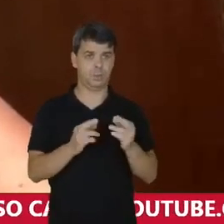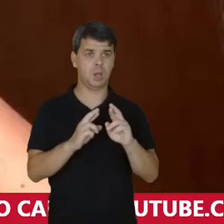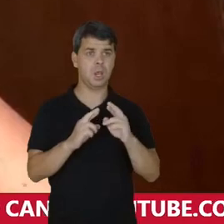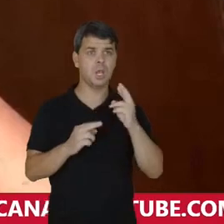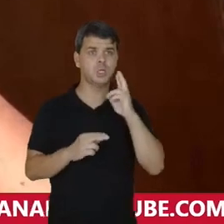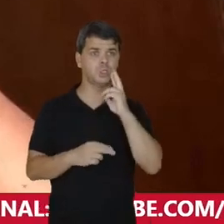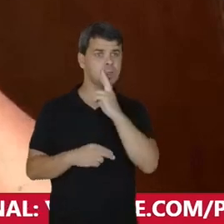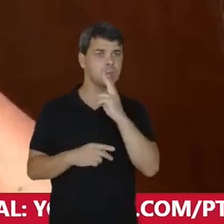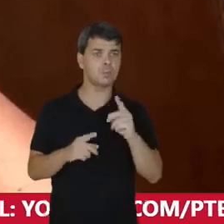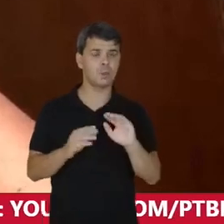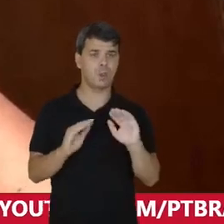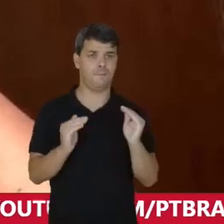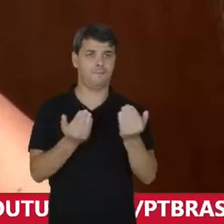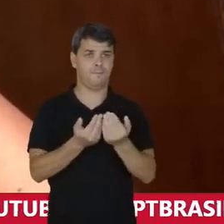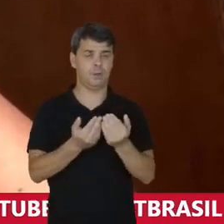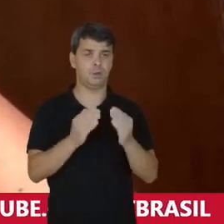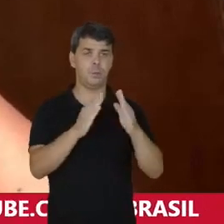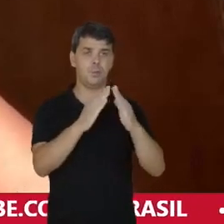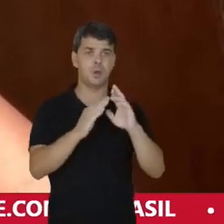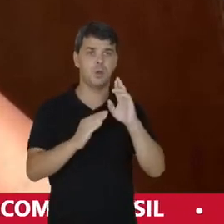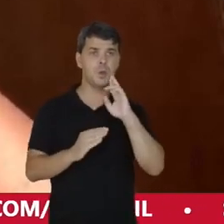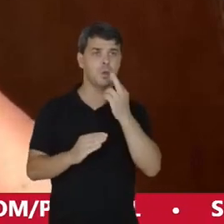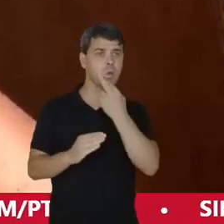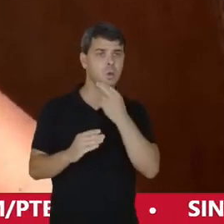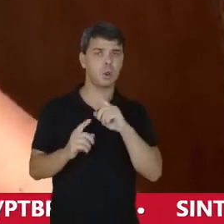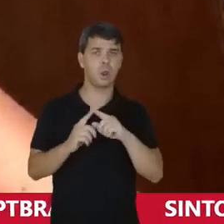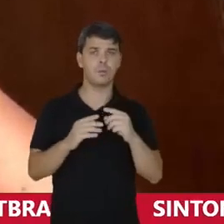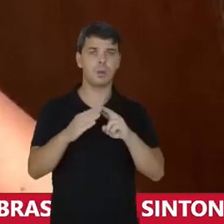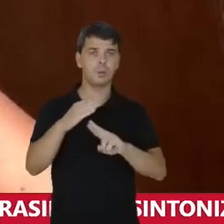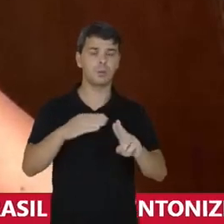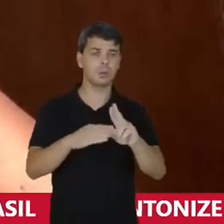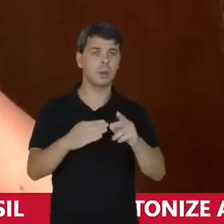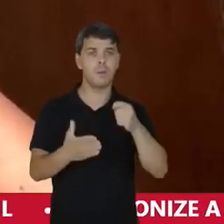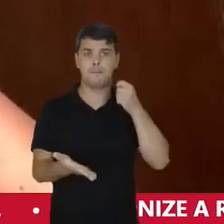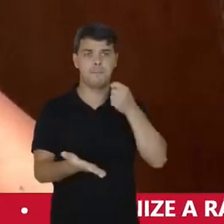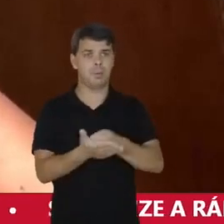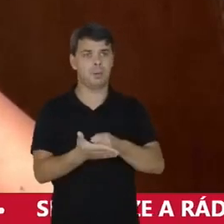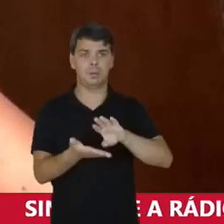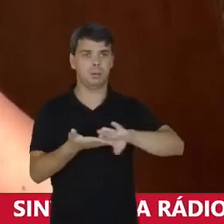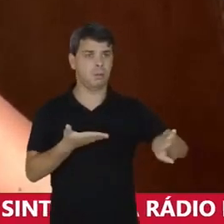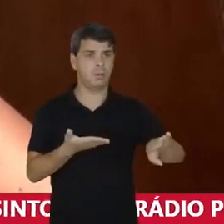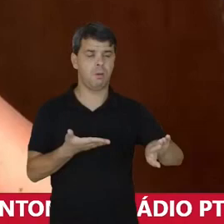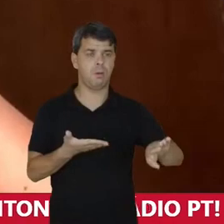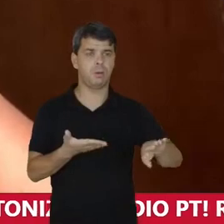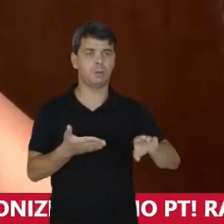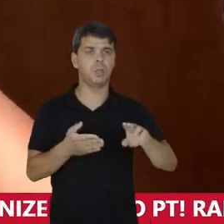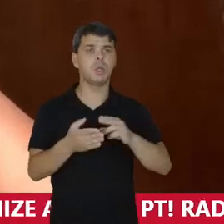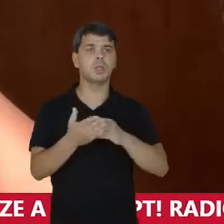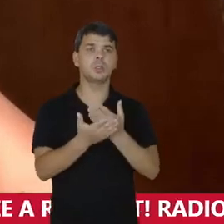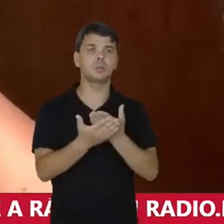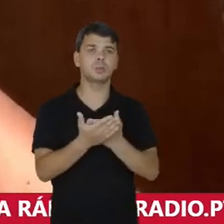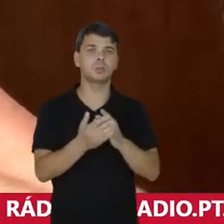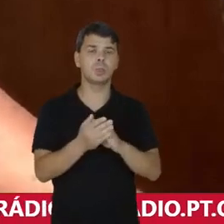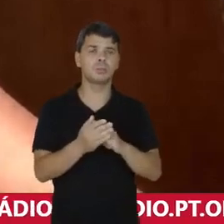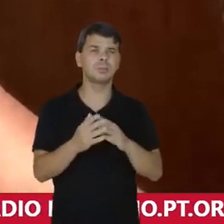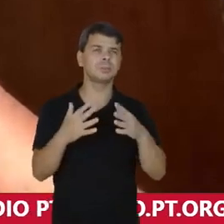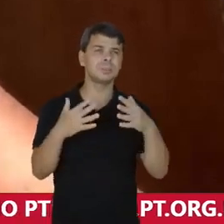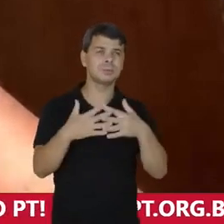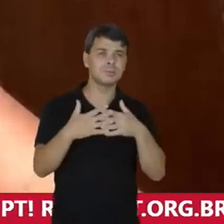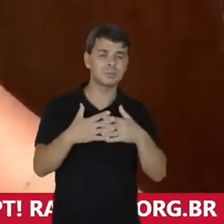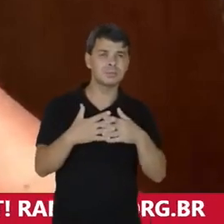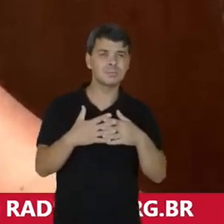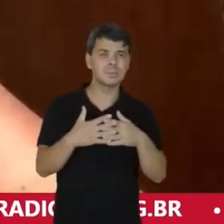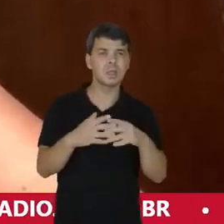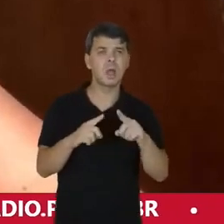universitários Fechamento de moradias É o não pagamento De bolsas estudantis E isso tudo complica E muito A